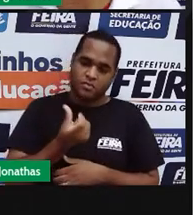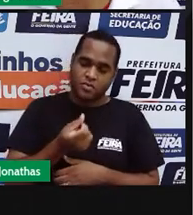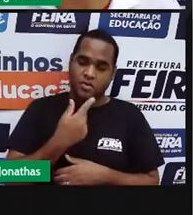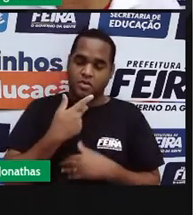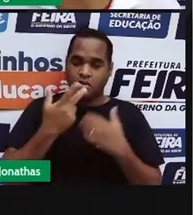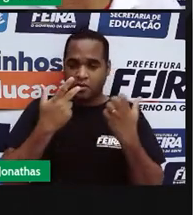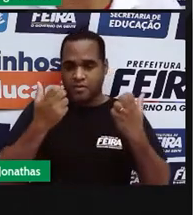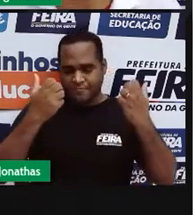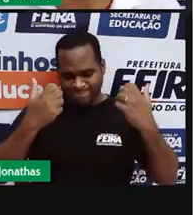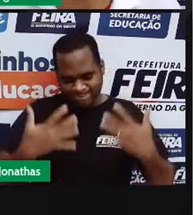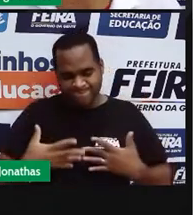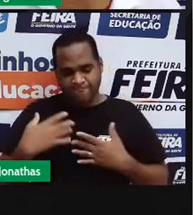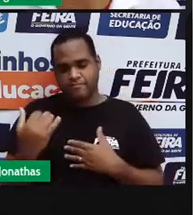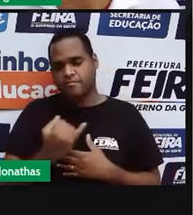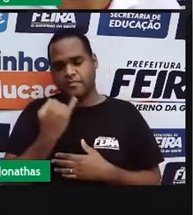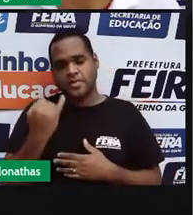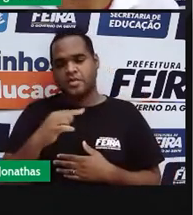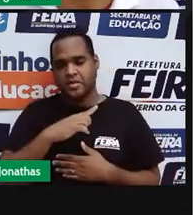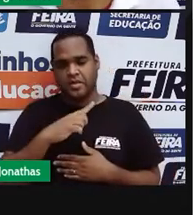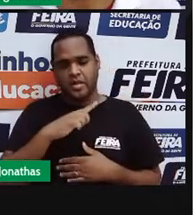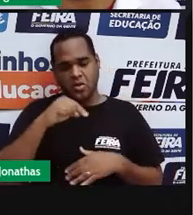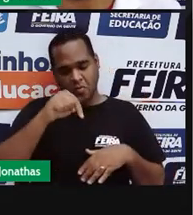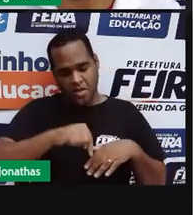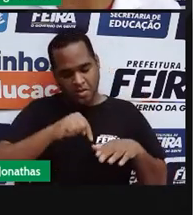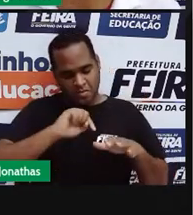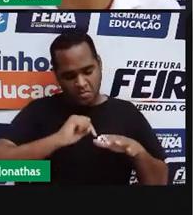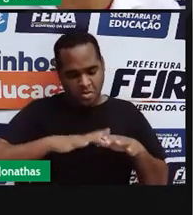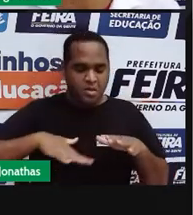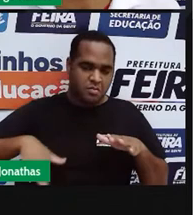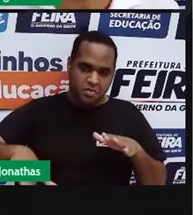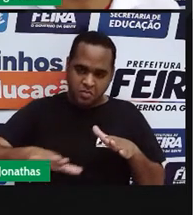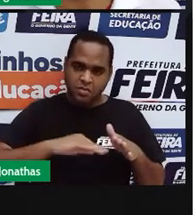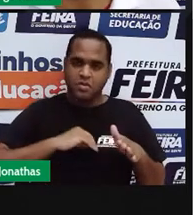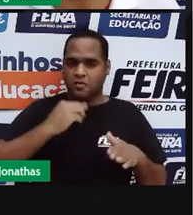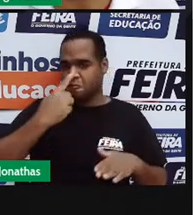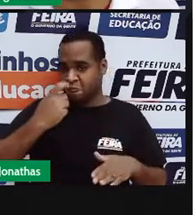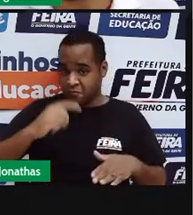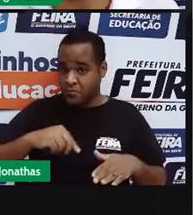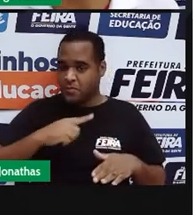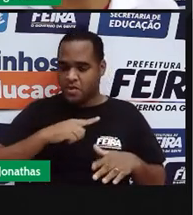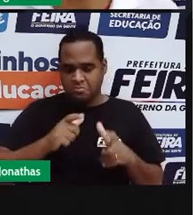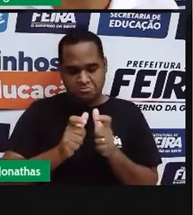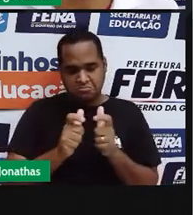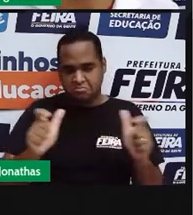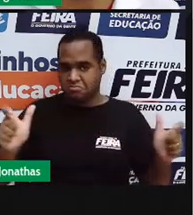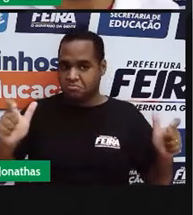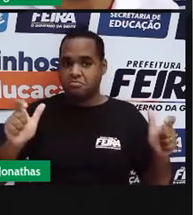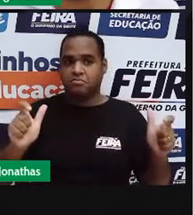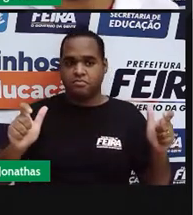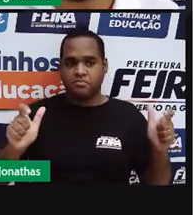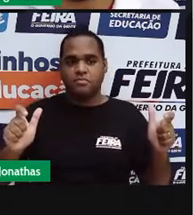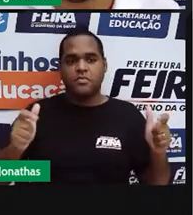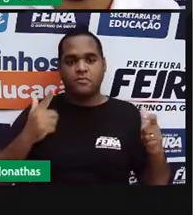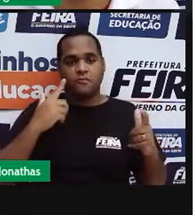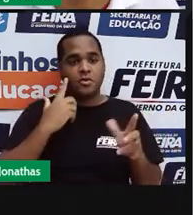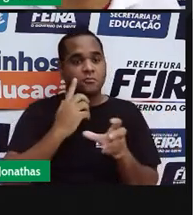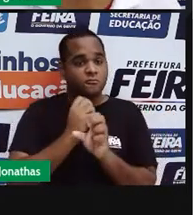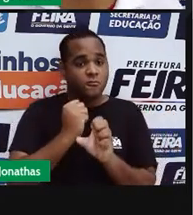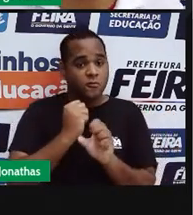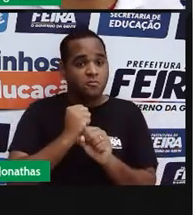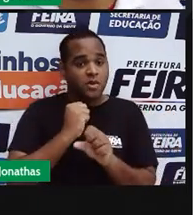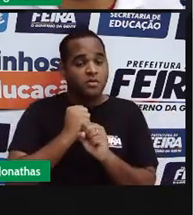destinados a aterros sanitários, a aterros controlados ou lixões. Olha só que quantidade enorme.